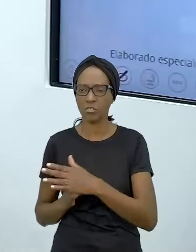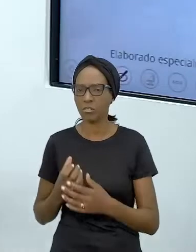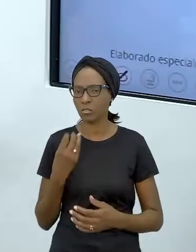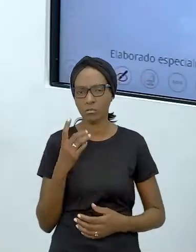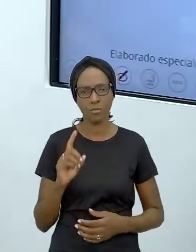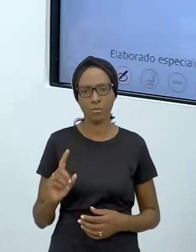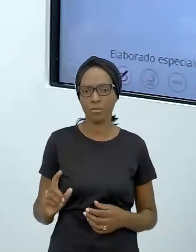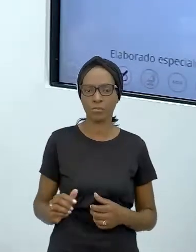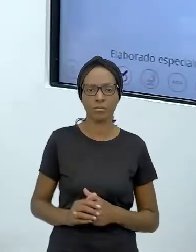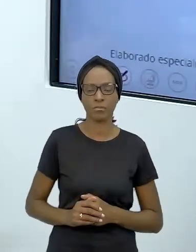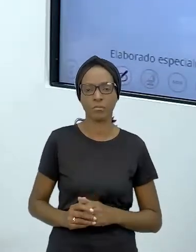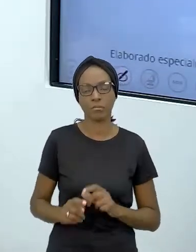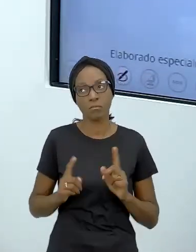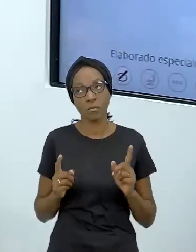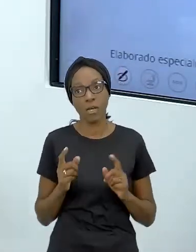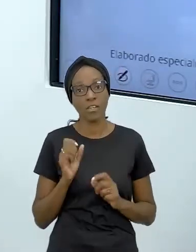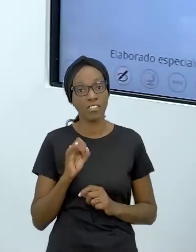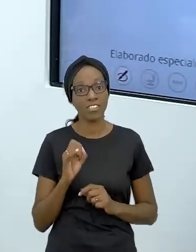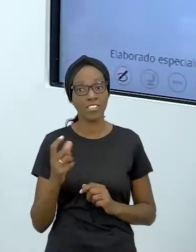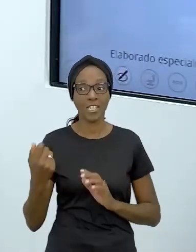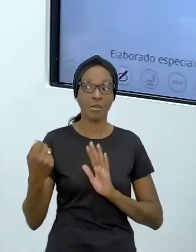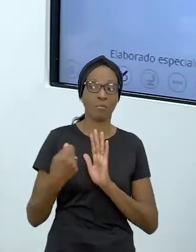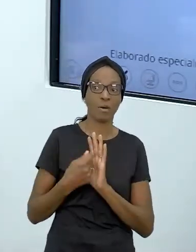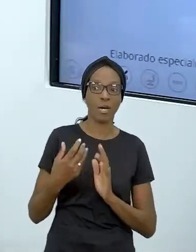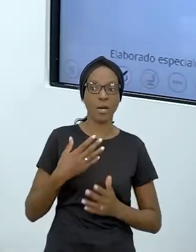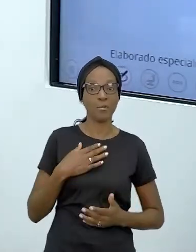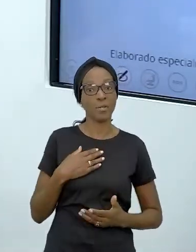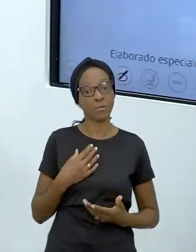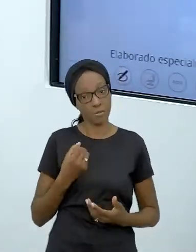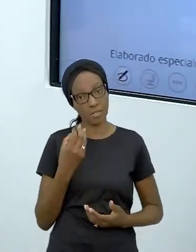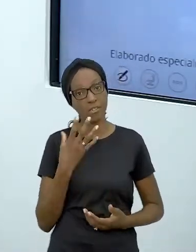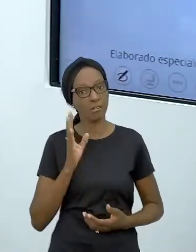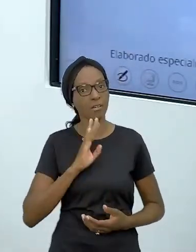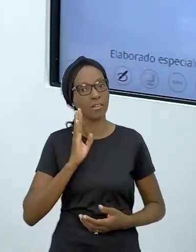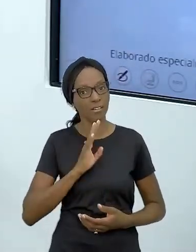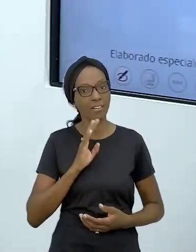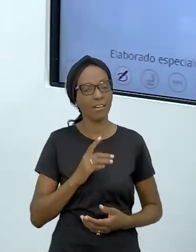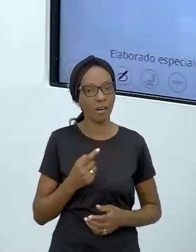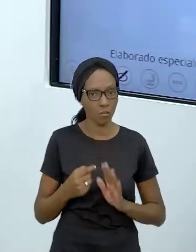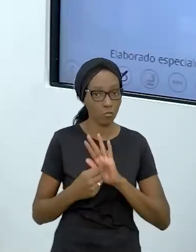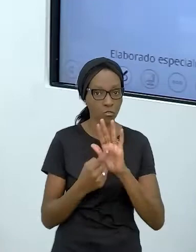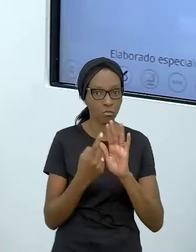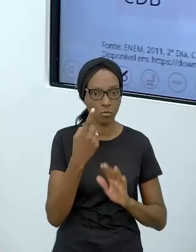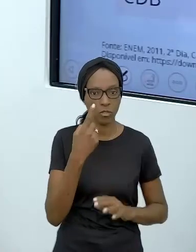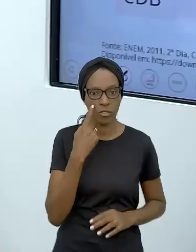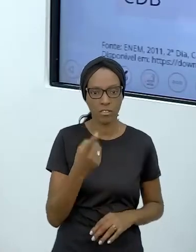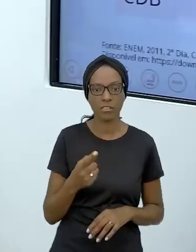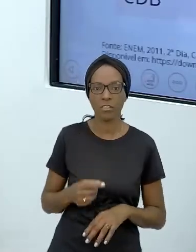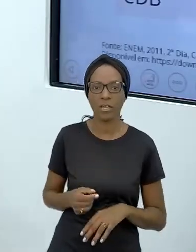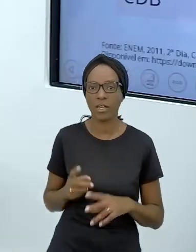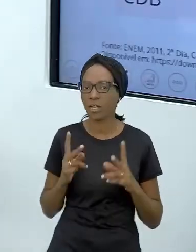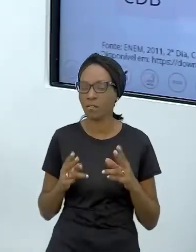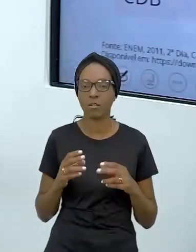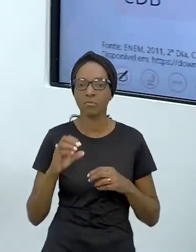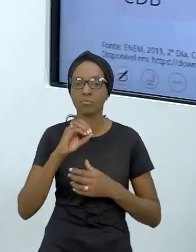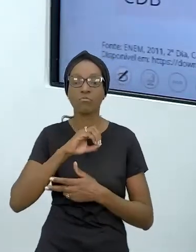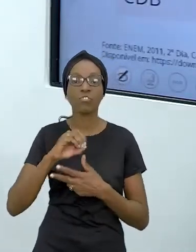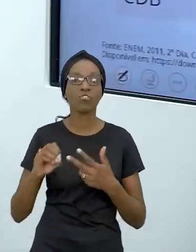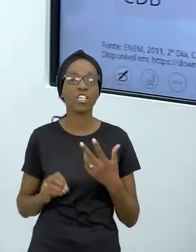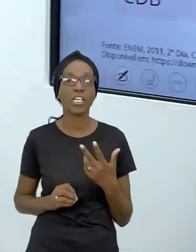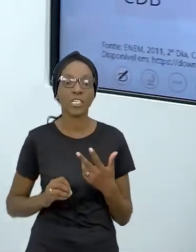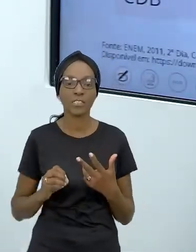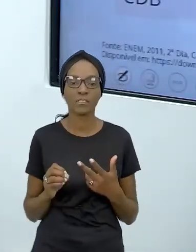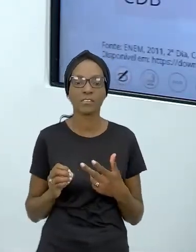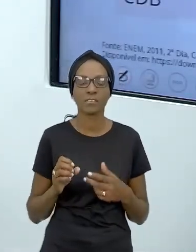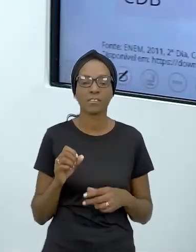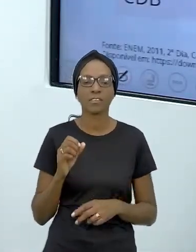é muito bacana mas se eu recebo isso em retorno é legal e eu vou mostrar pra vocês um exercício do Enem aí um Enem